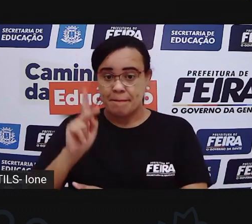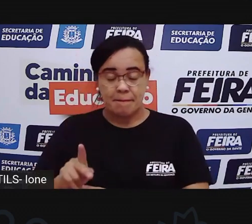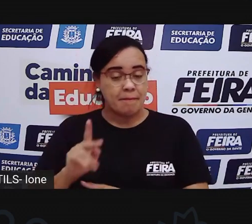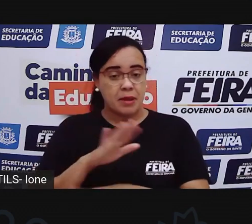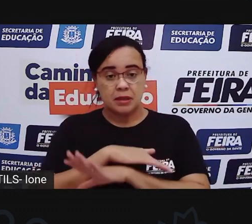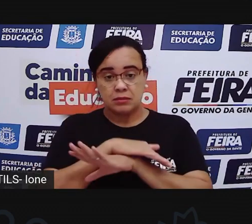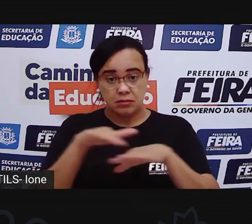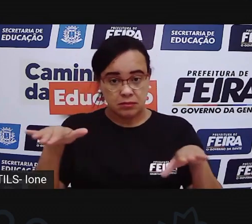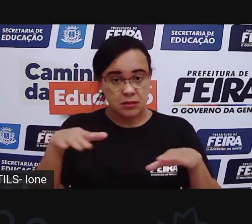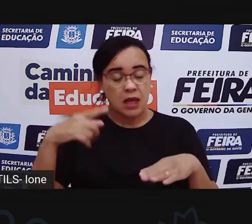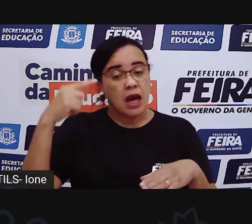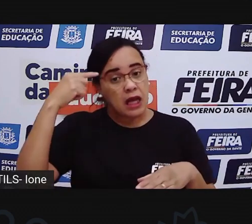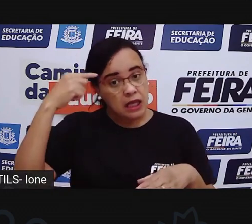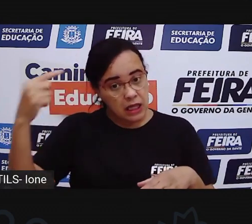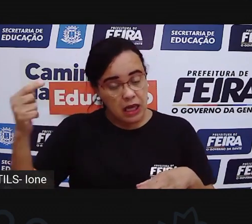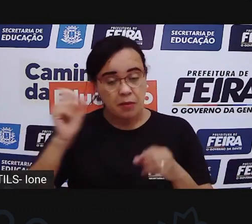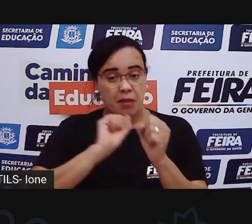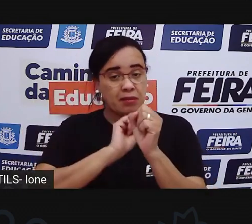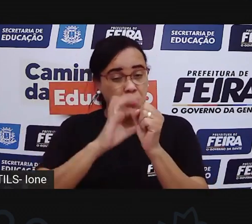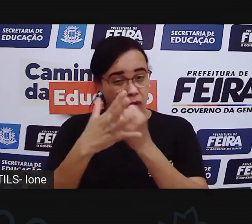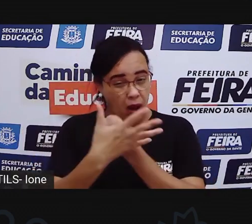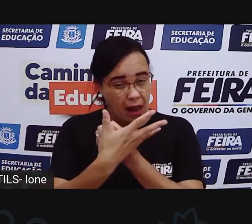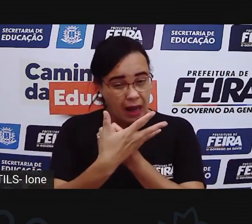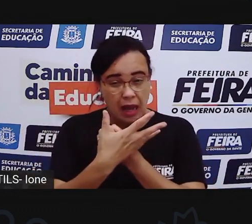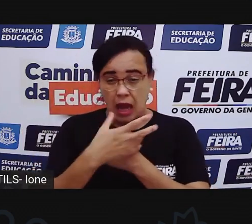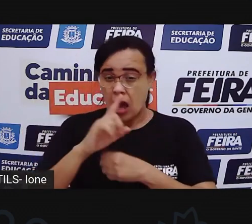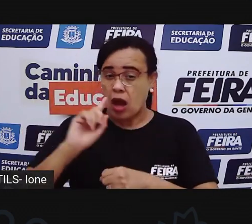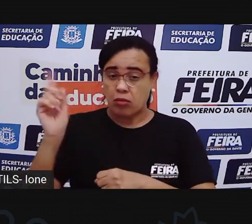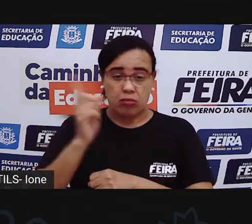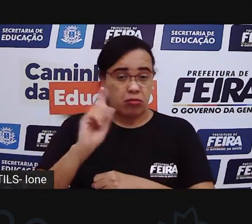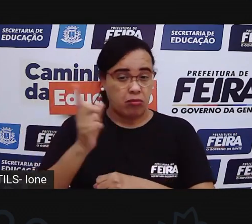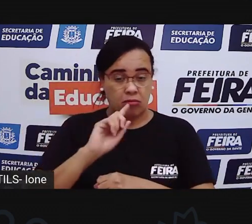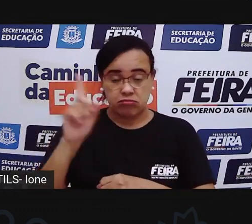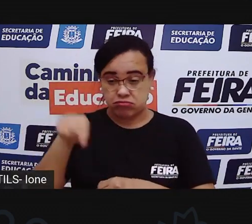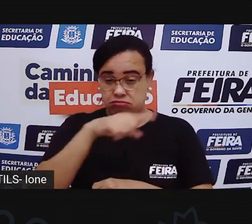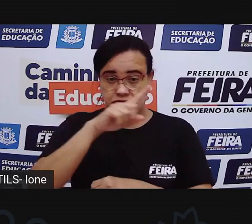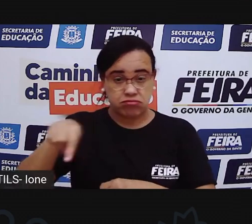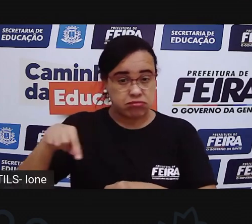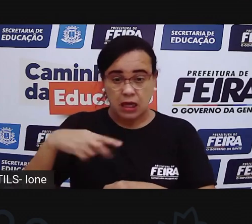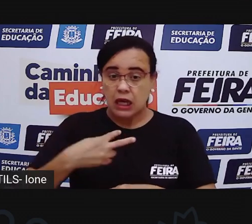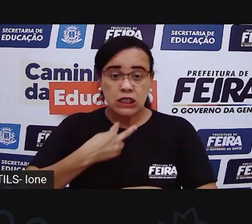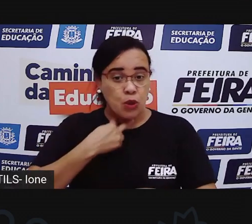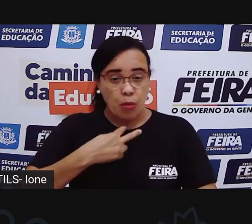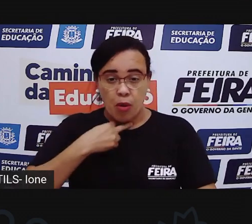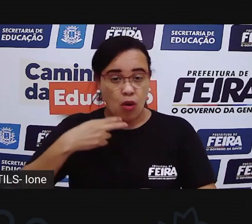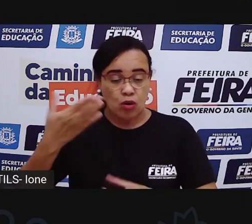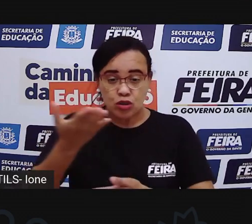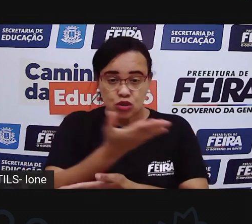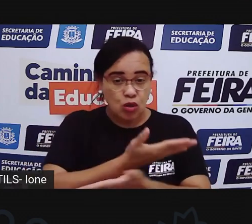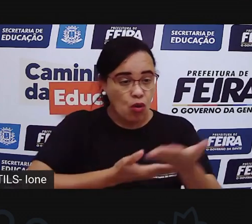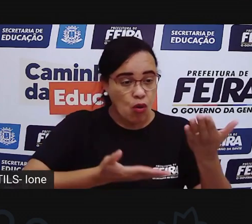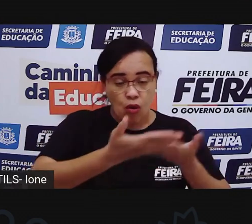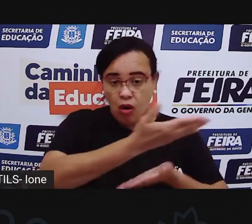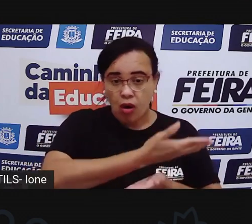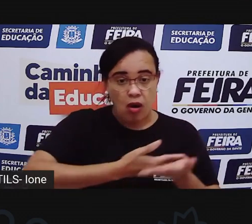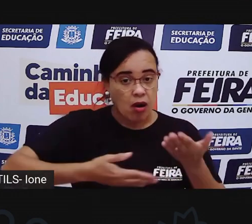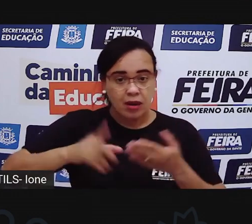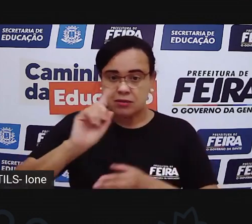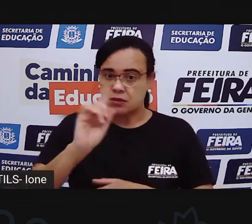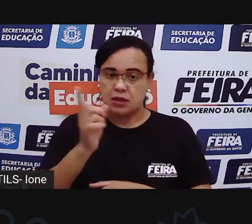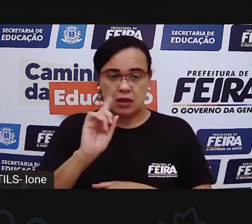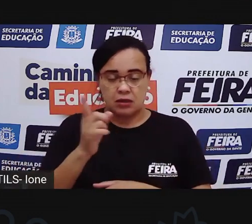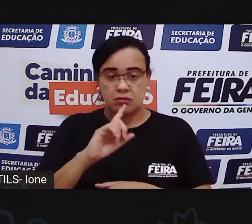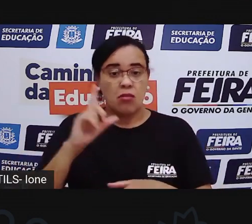que cada um tenha o seu, né? Não compartilhar com outro coleguinha, tá bom? Você pode ensinar o coleguinha como é que ele pode fazer, o